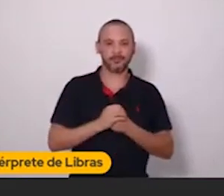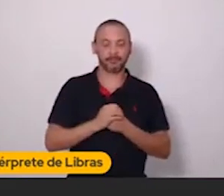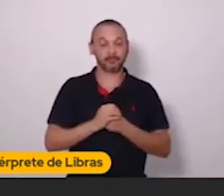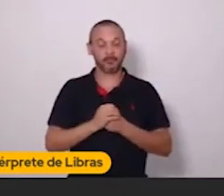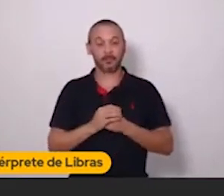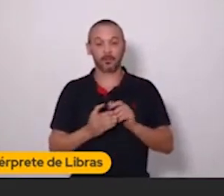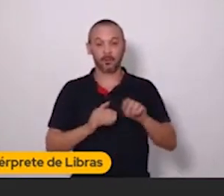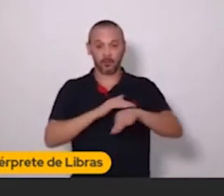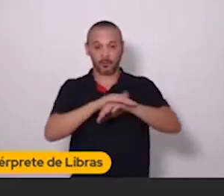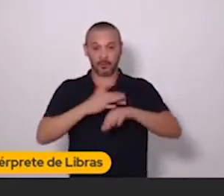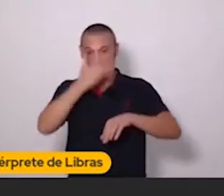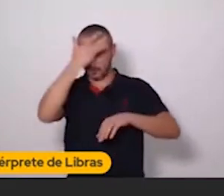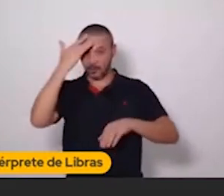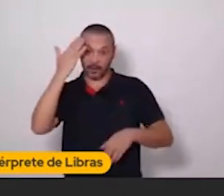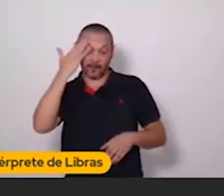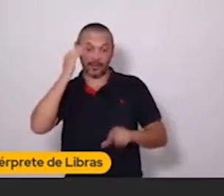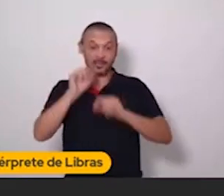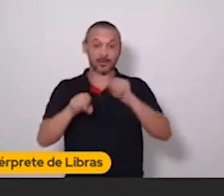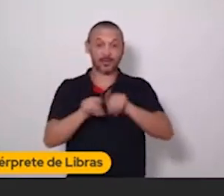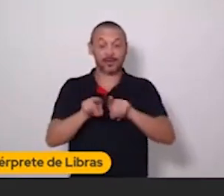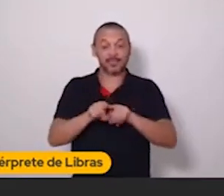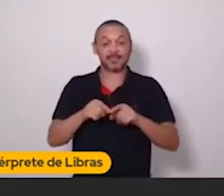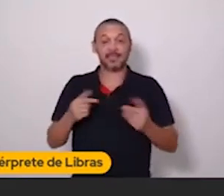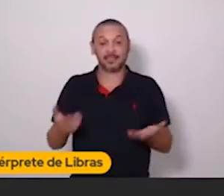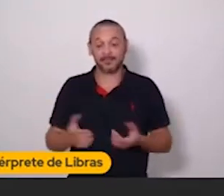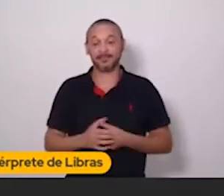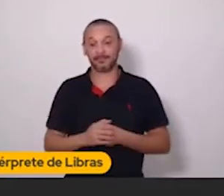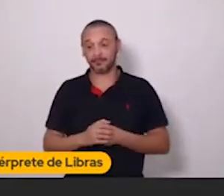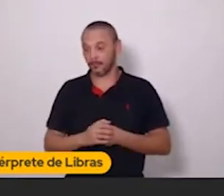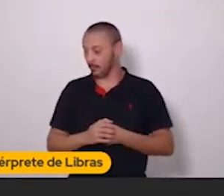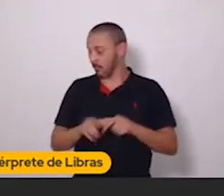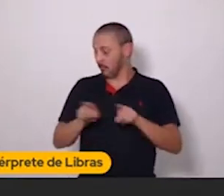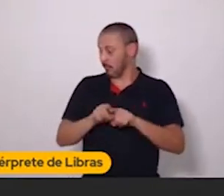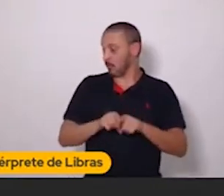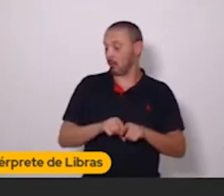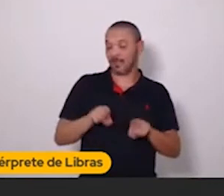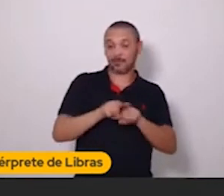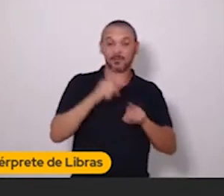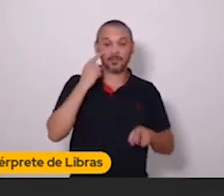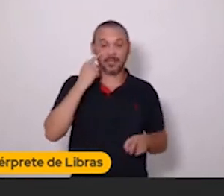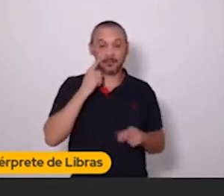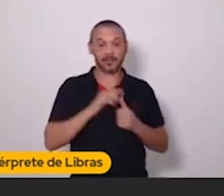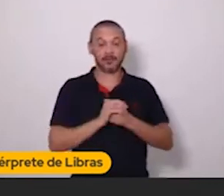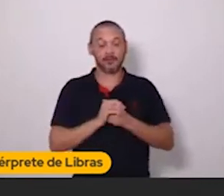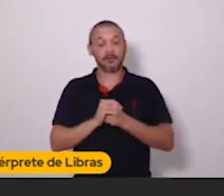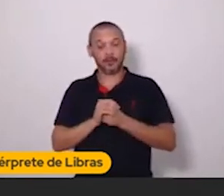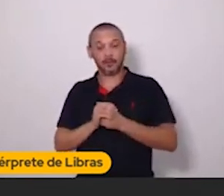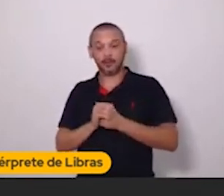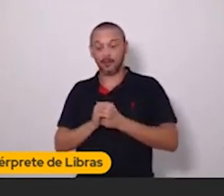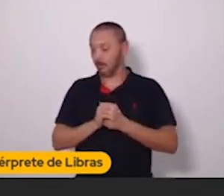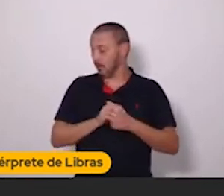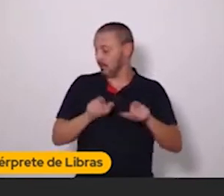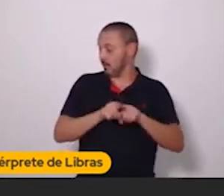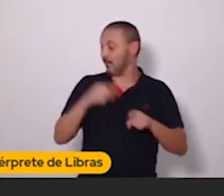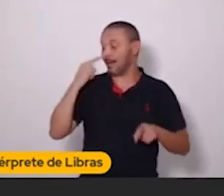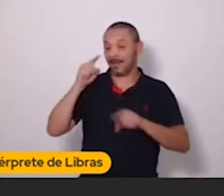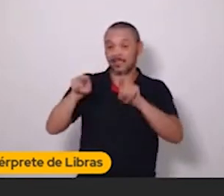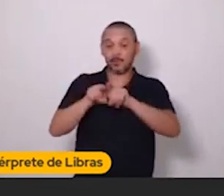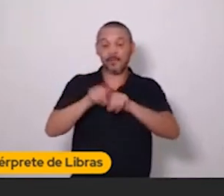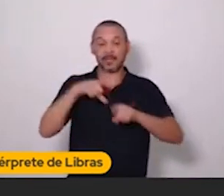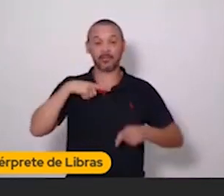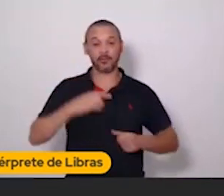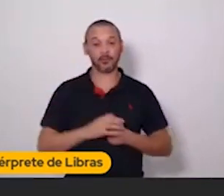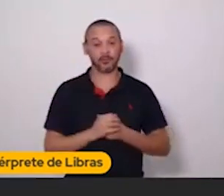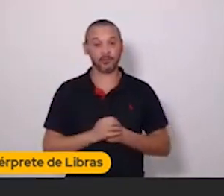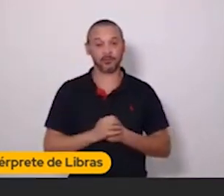audiência. Não faz muito sentido você estar no Twitter. Então, como eu disse. Não é toda a rede social que você precisa estar.